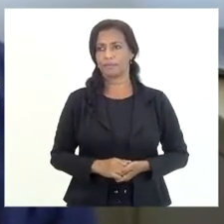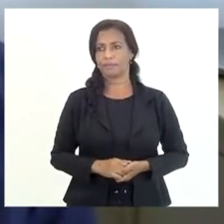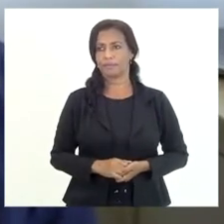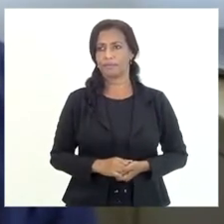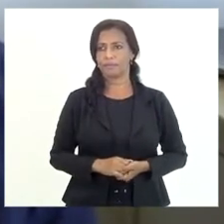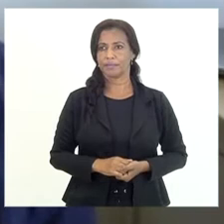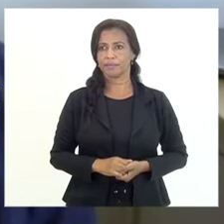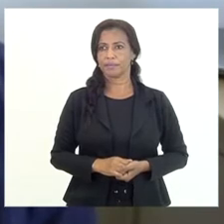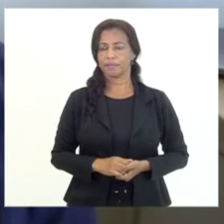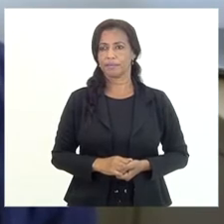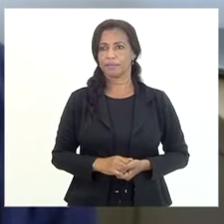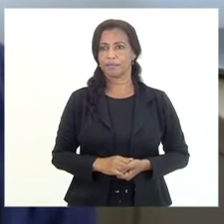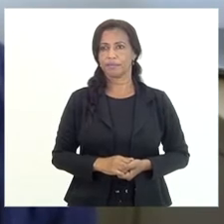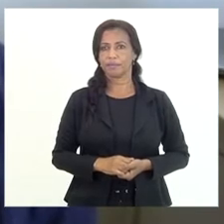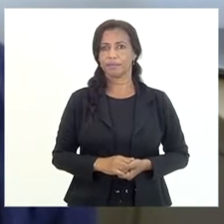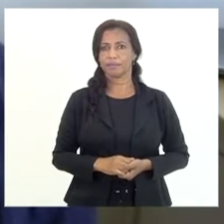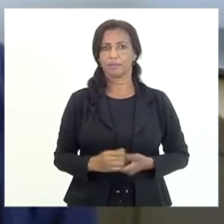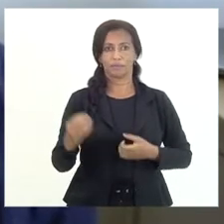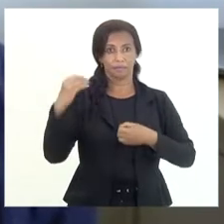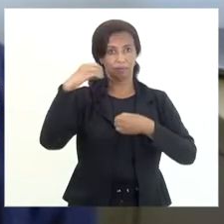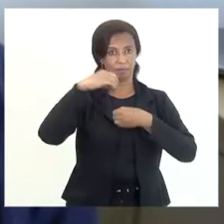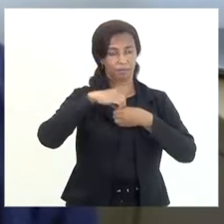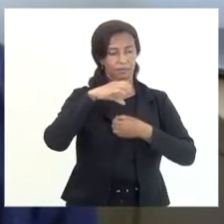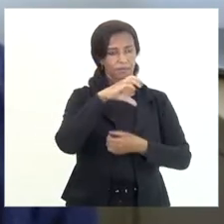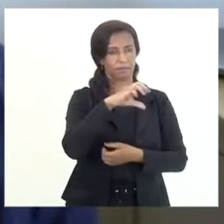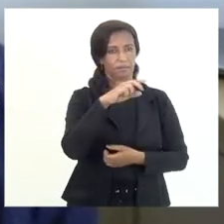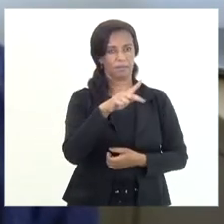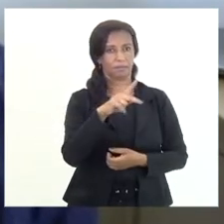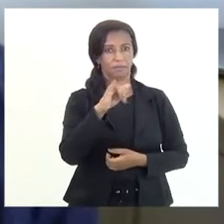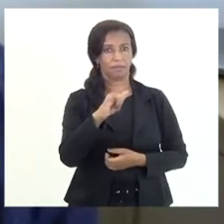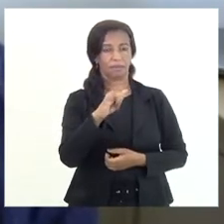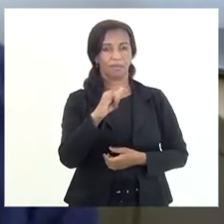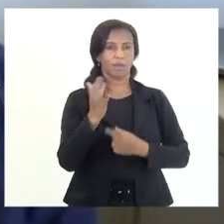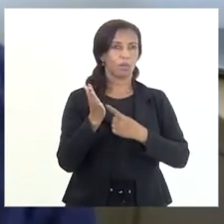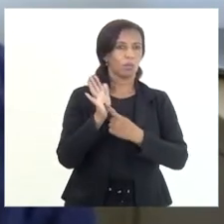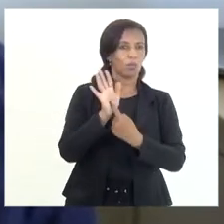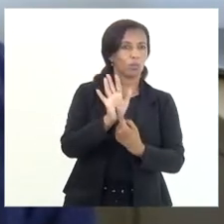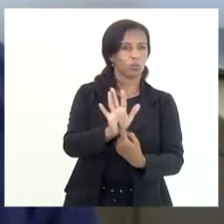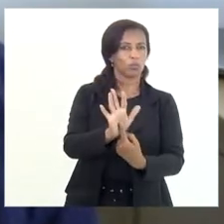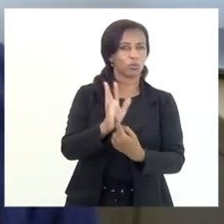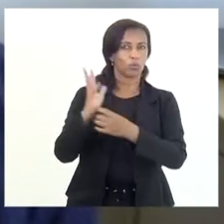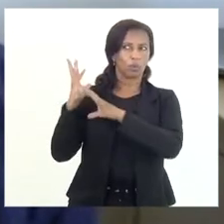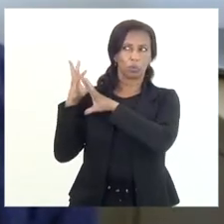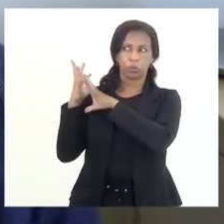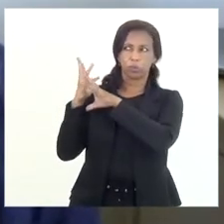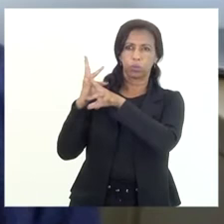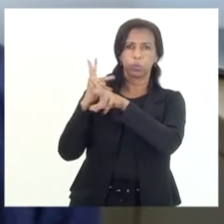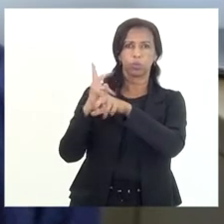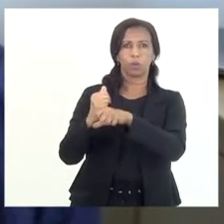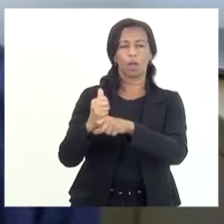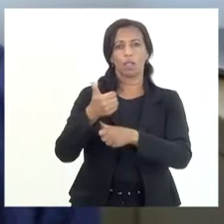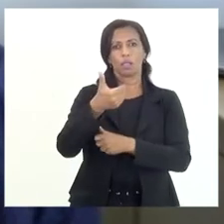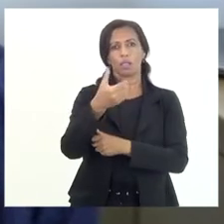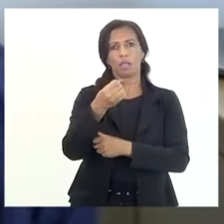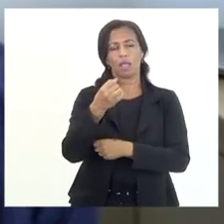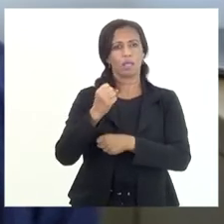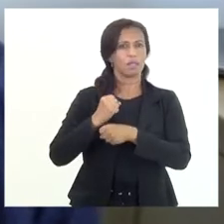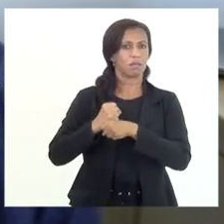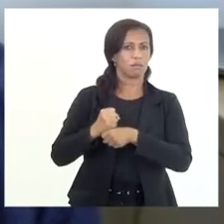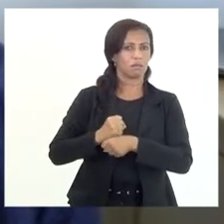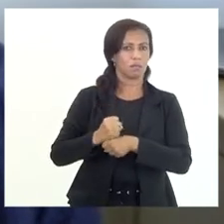na CPI, demonstrou que, nos últimos dez anos, possivelmente, o Estado